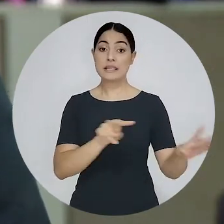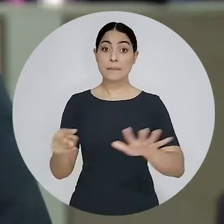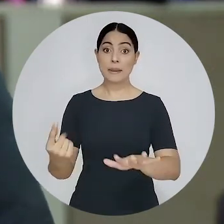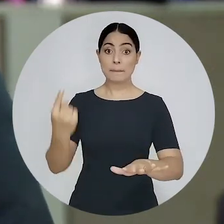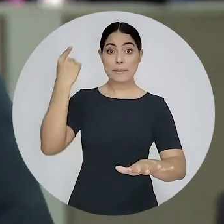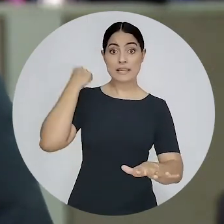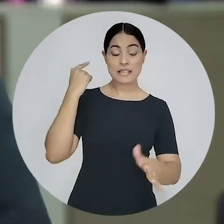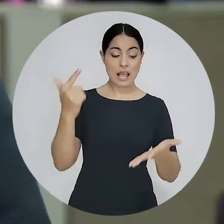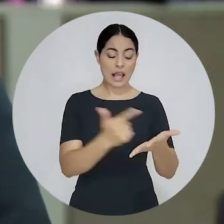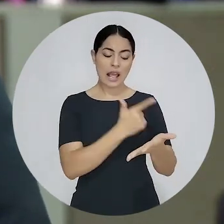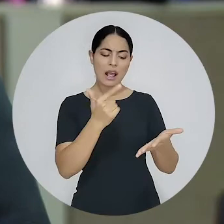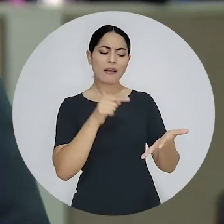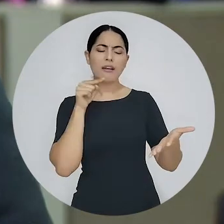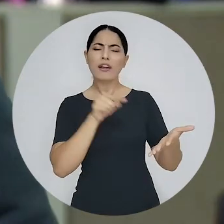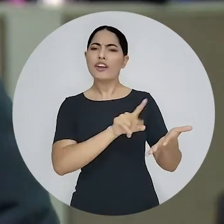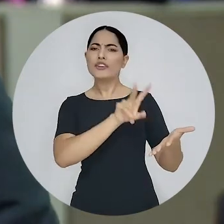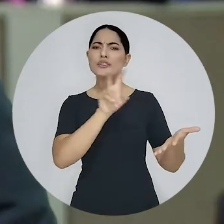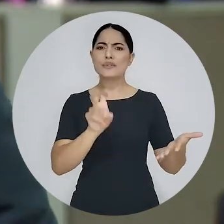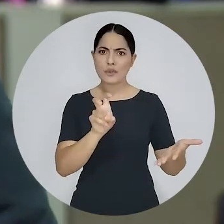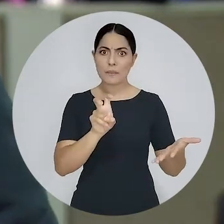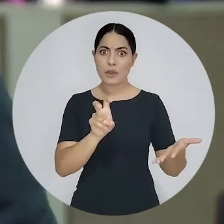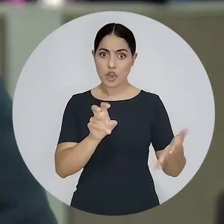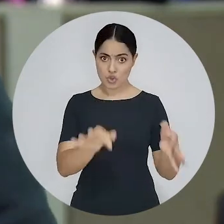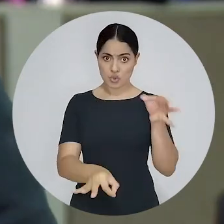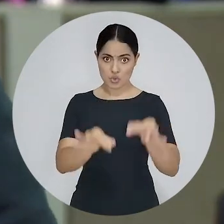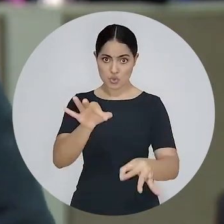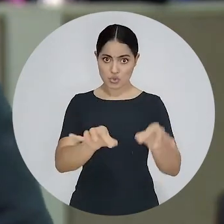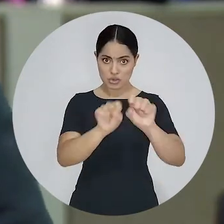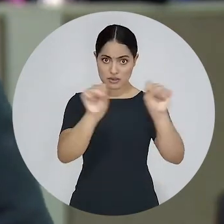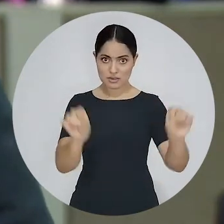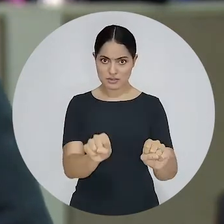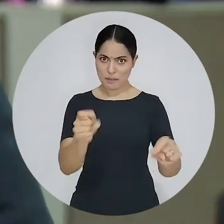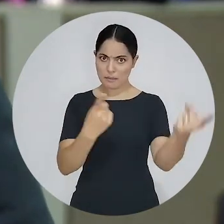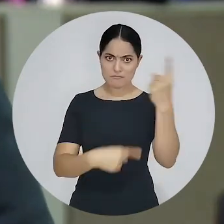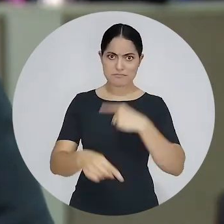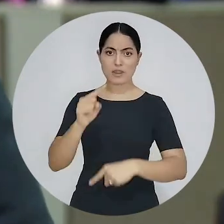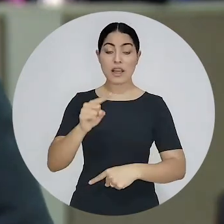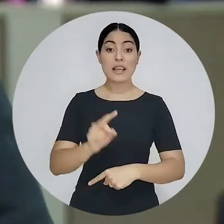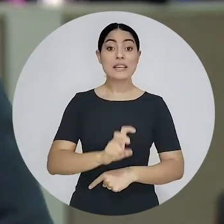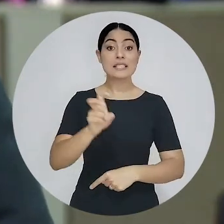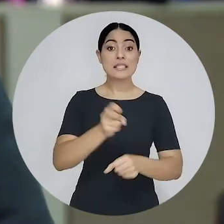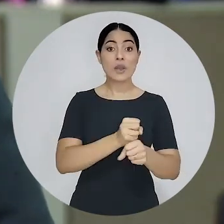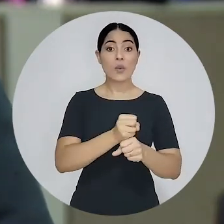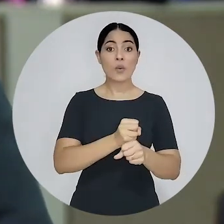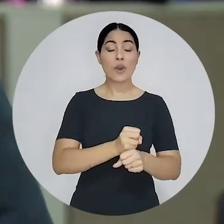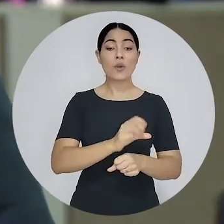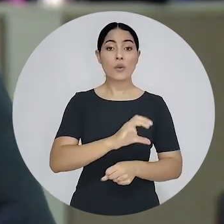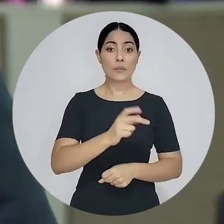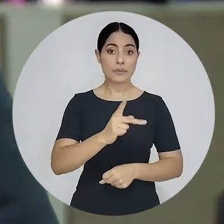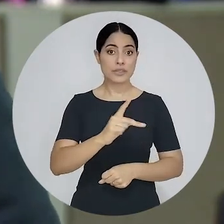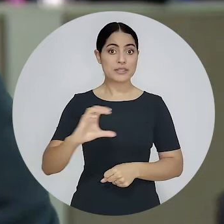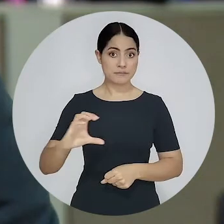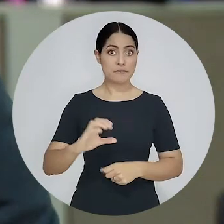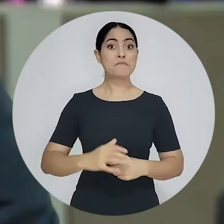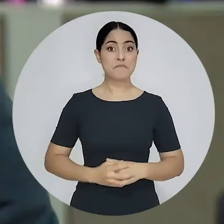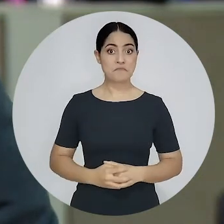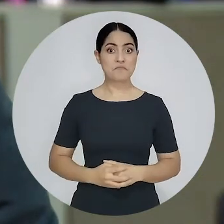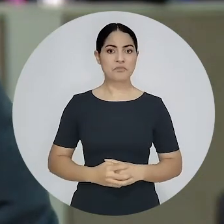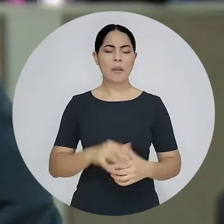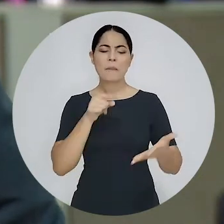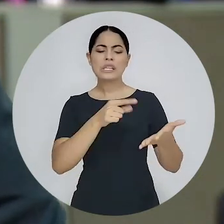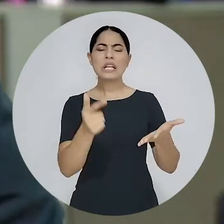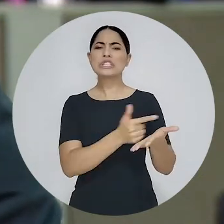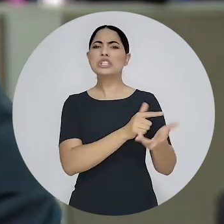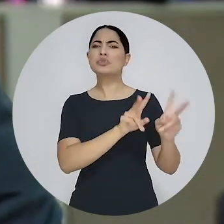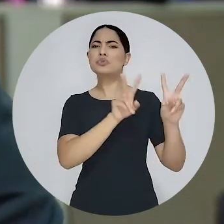intitulado Avanços do Sistema de Justiça, os cinco anos de vigência do novo Código de Processo Civil. A obra reúne o